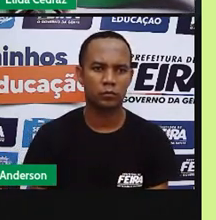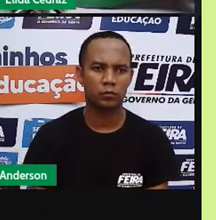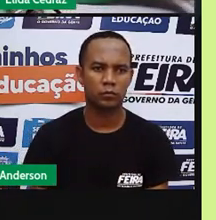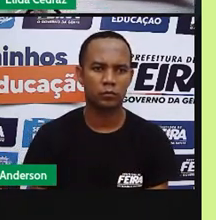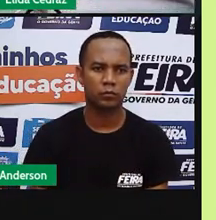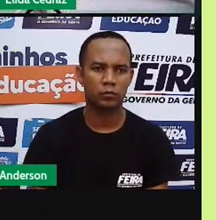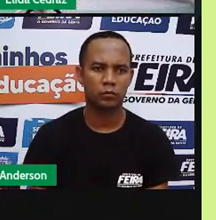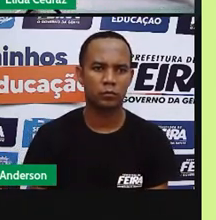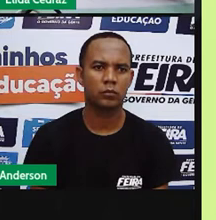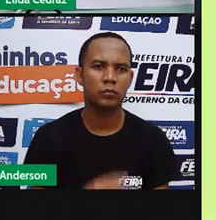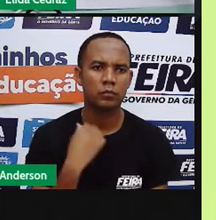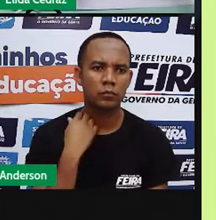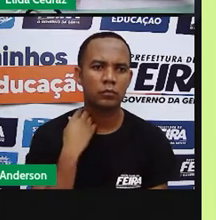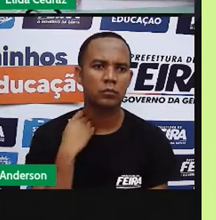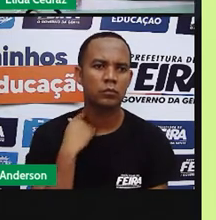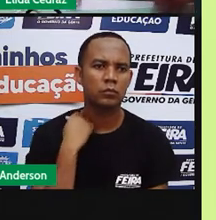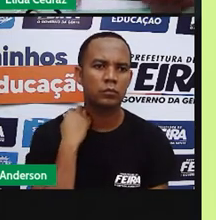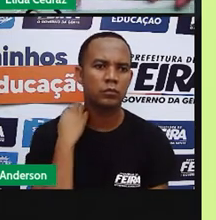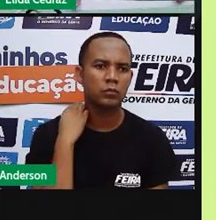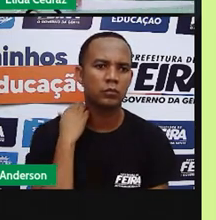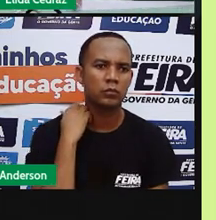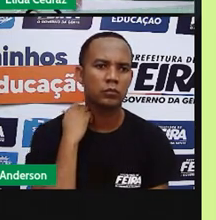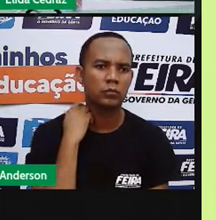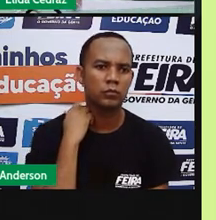aqui pra ficar melhor.